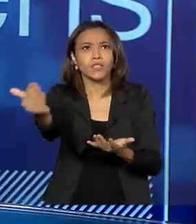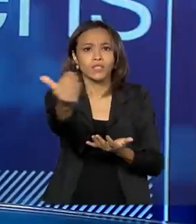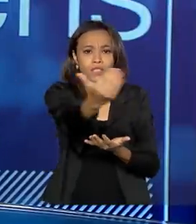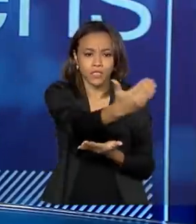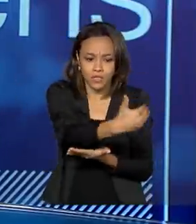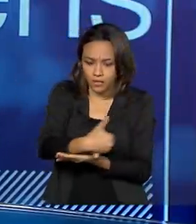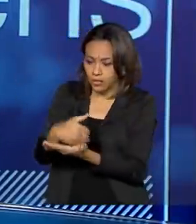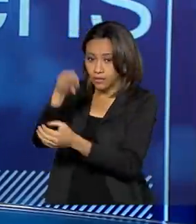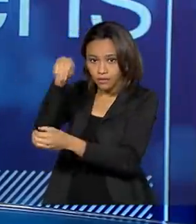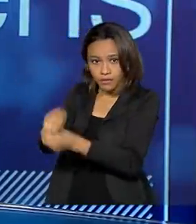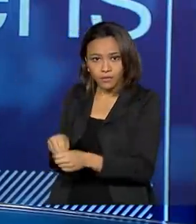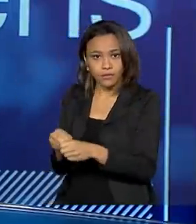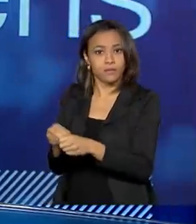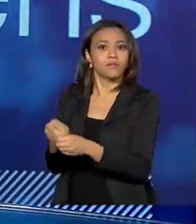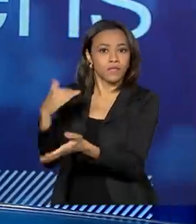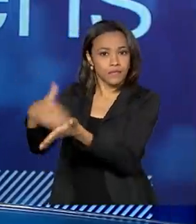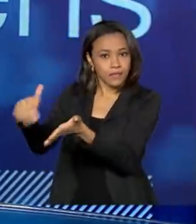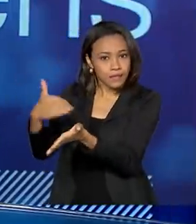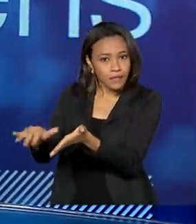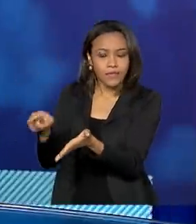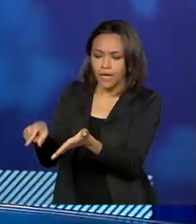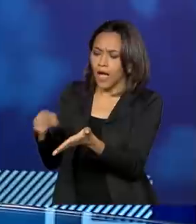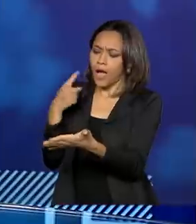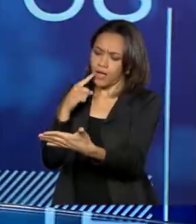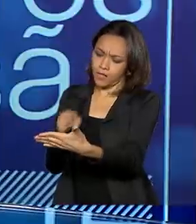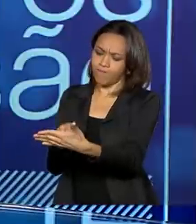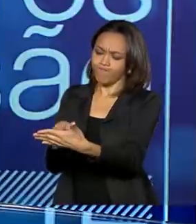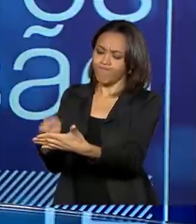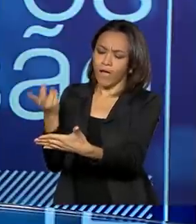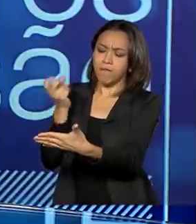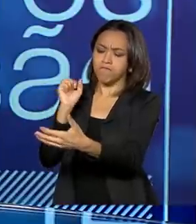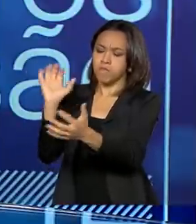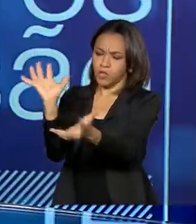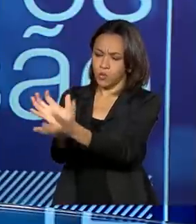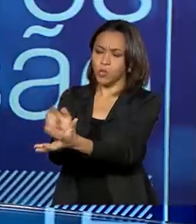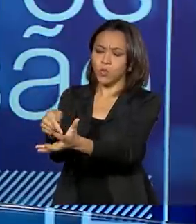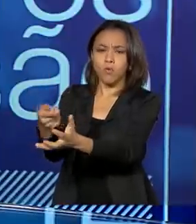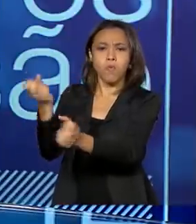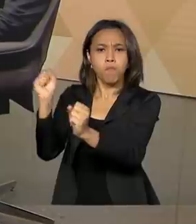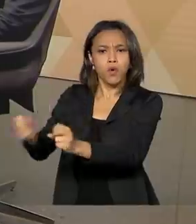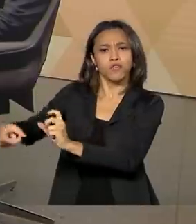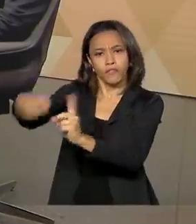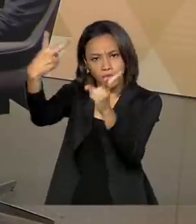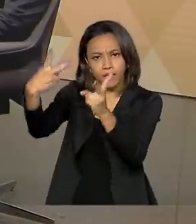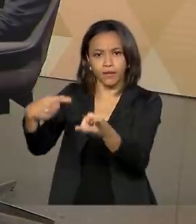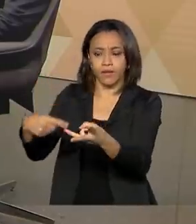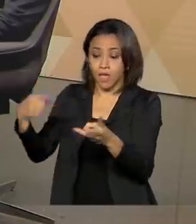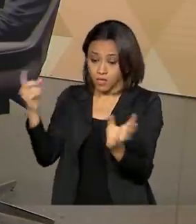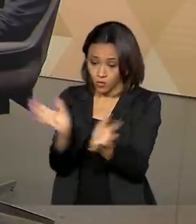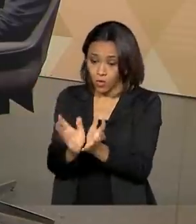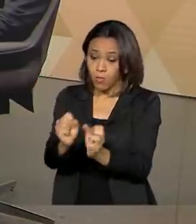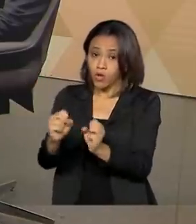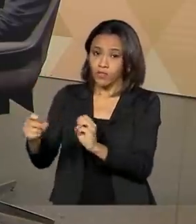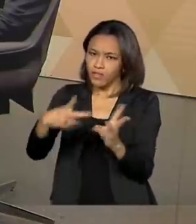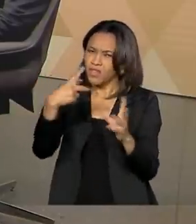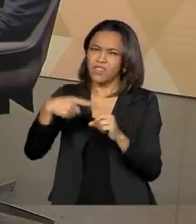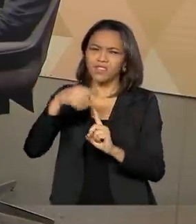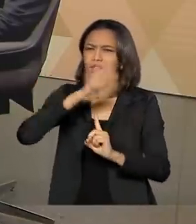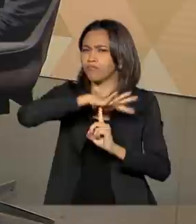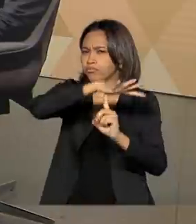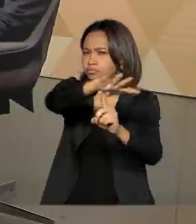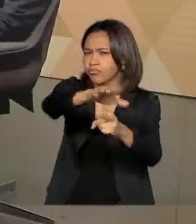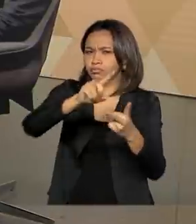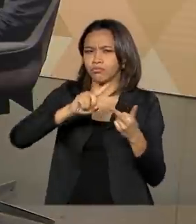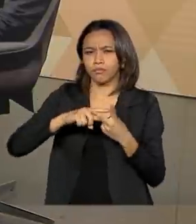conseguimos a partir daí emitir a ordem de serviço para o leiloeiro fazer a venda desses bens. E isso em relação a aeronaves, imóveis também?